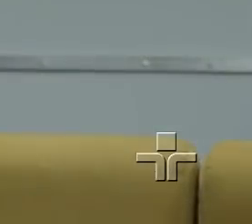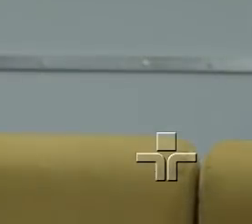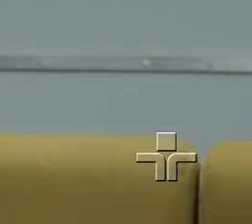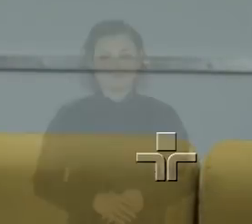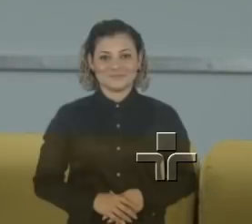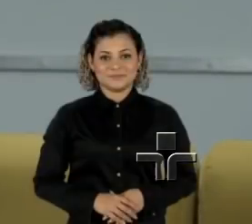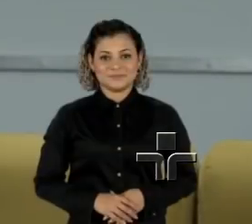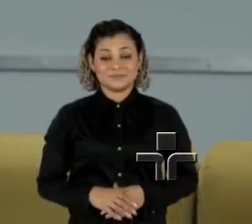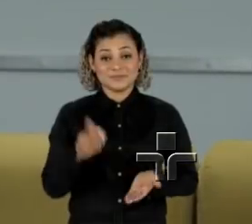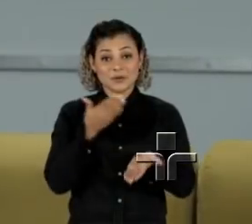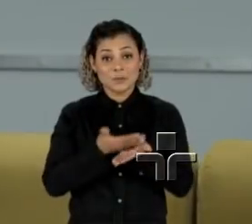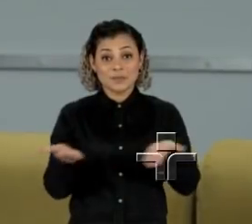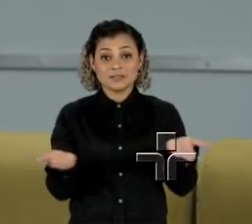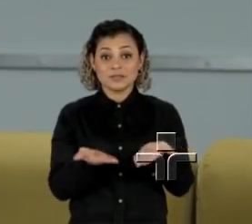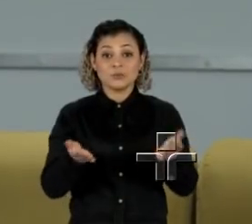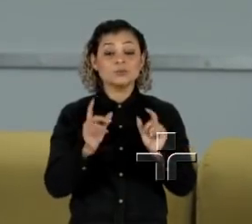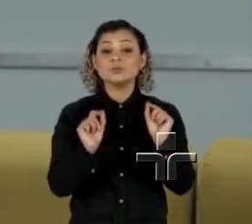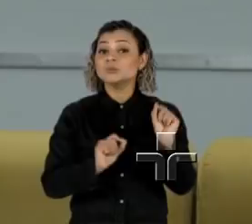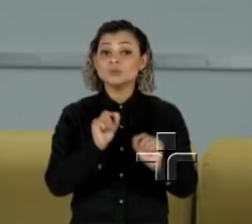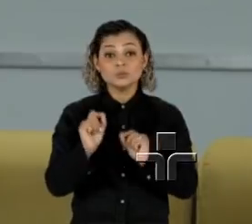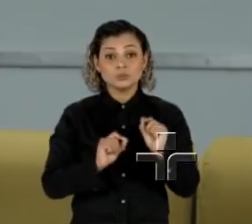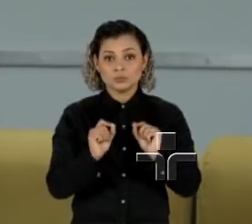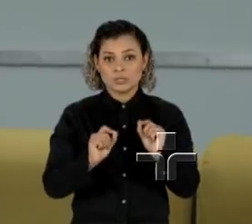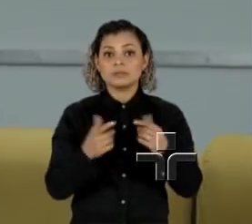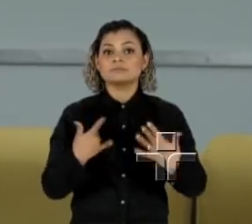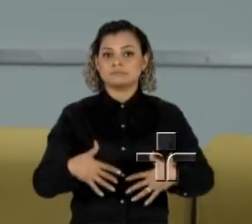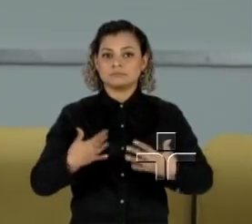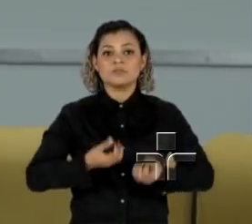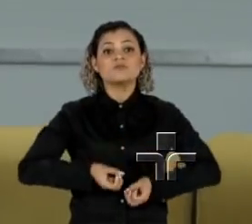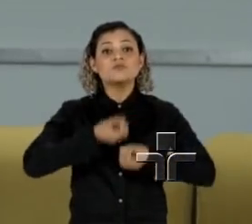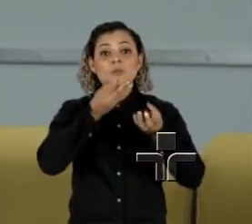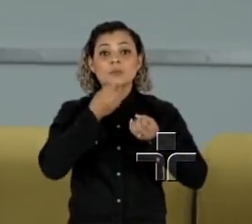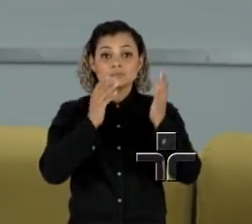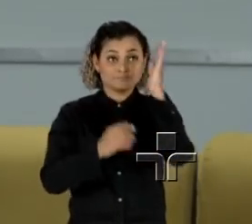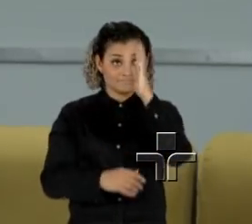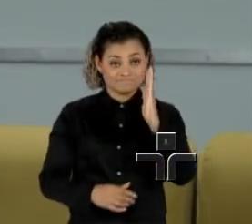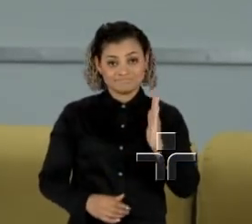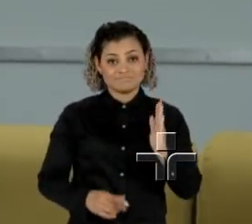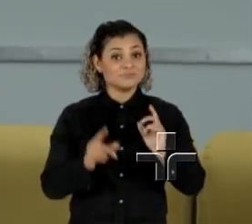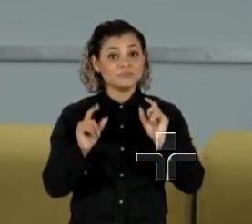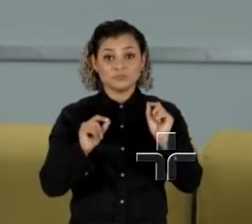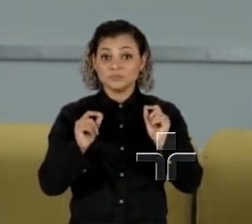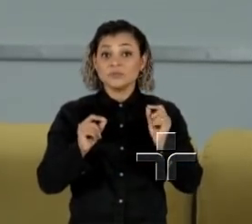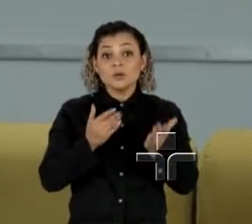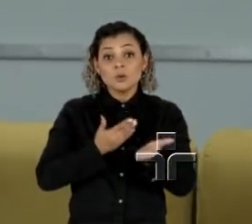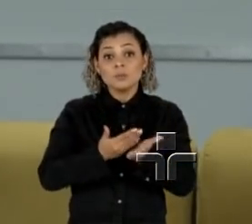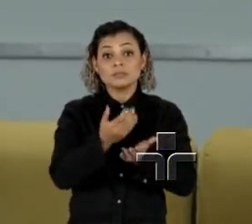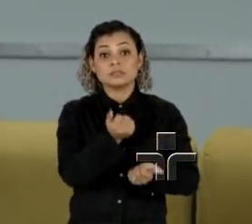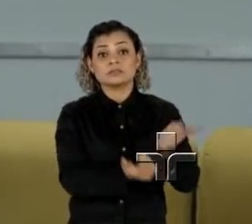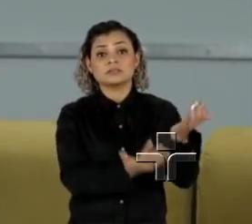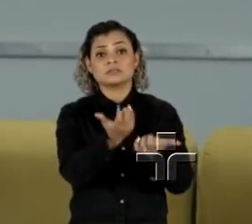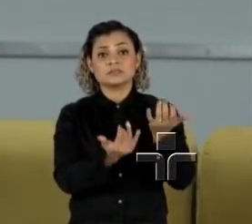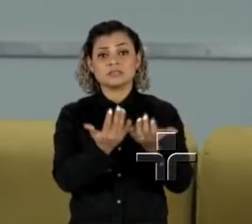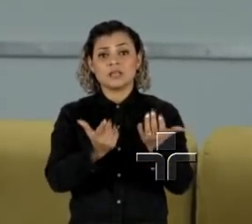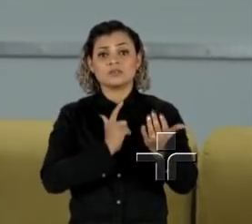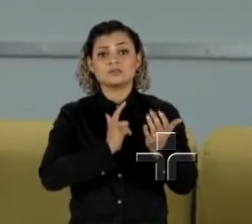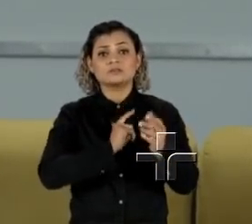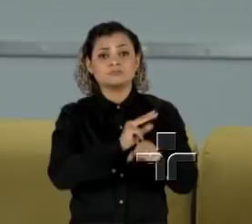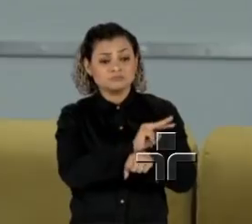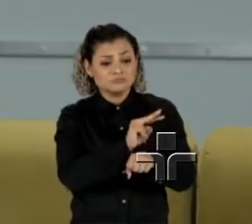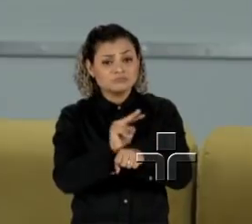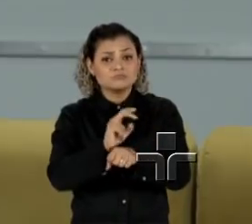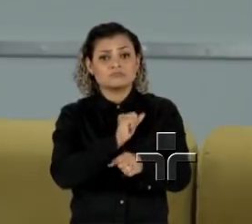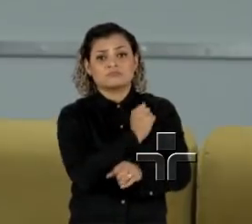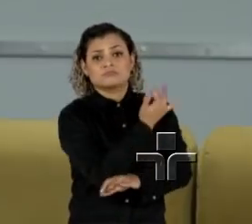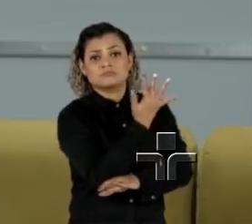A gente começa a edição de hoje com um giro pelos principais destaques do país, começando por um incêndio que atinge a área de preservação